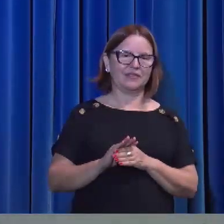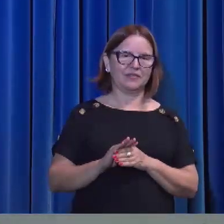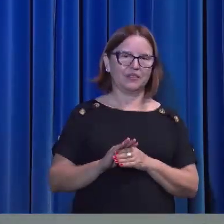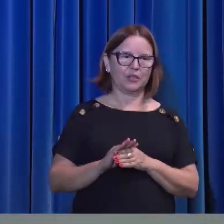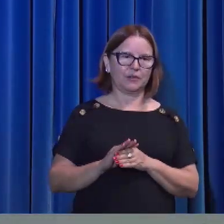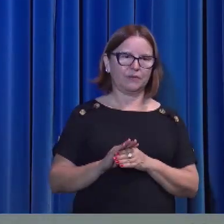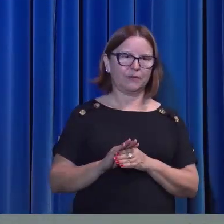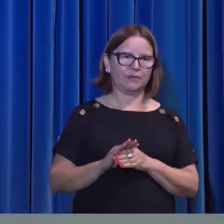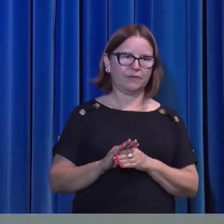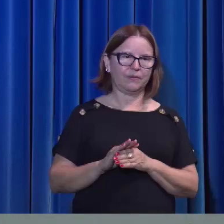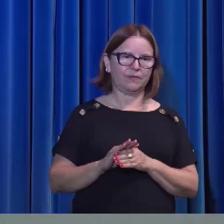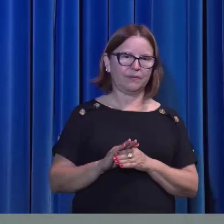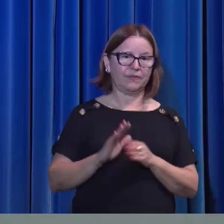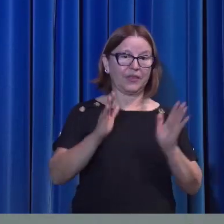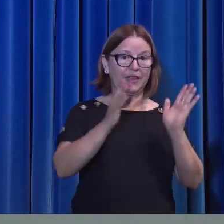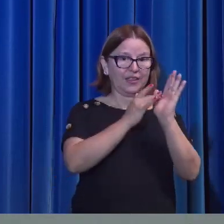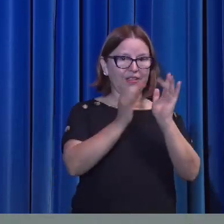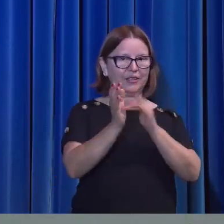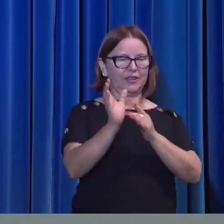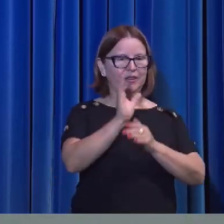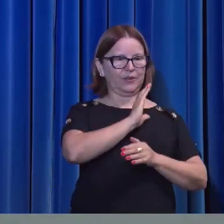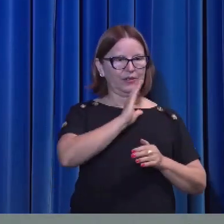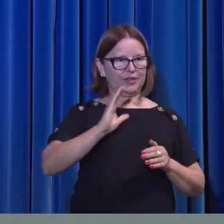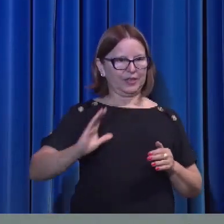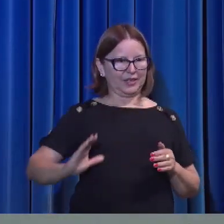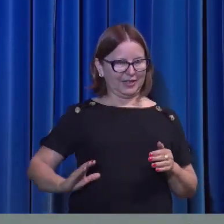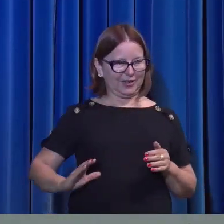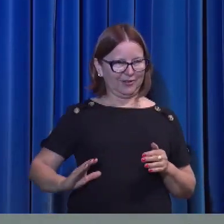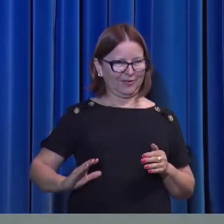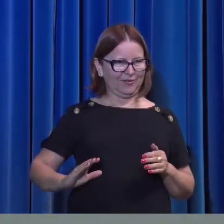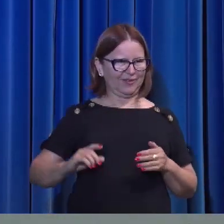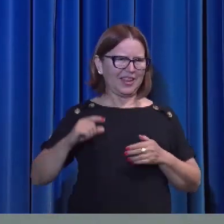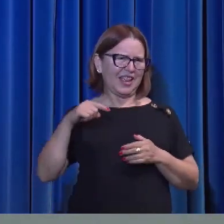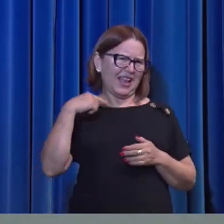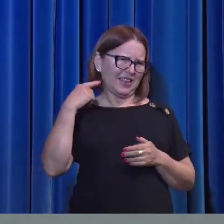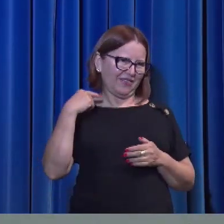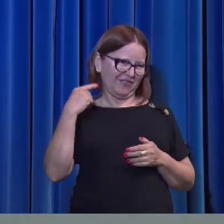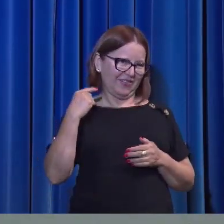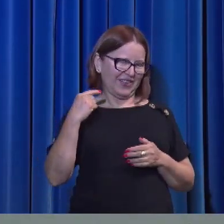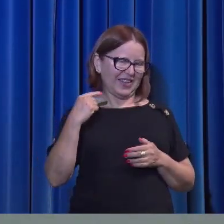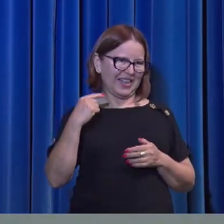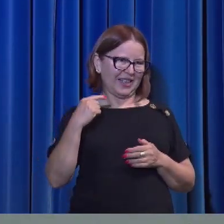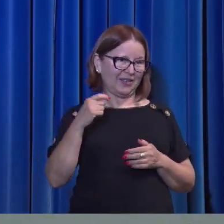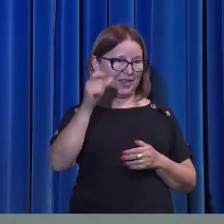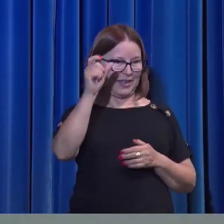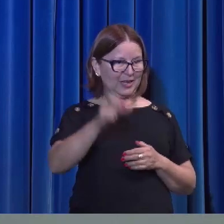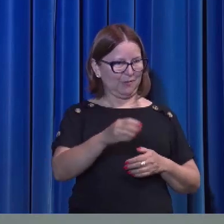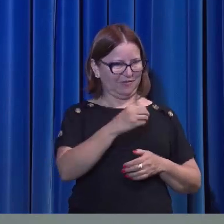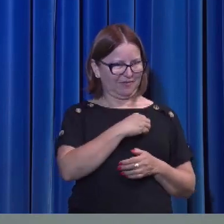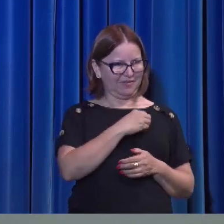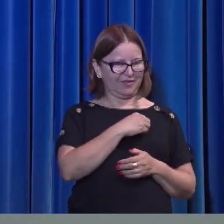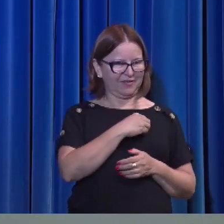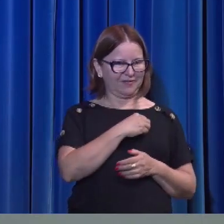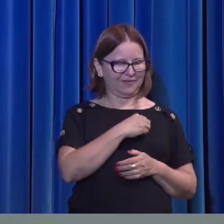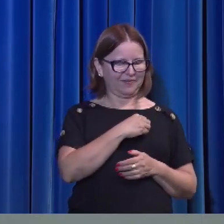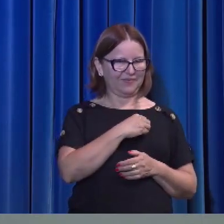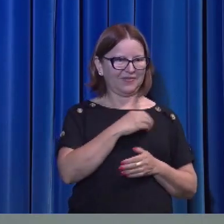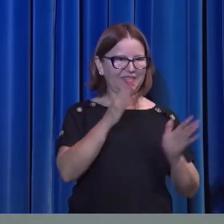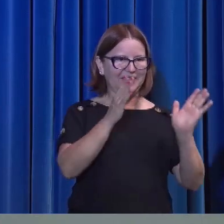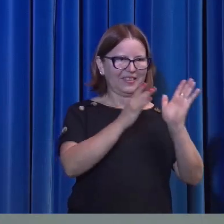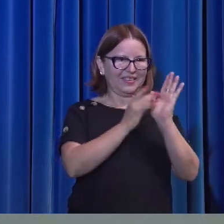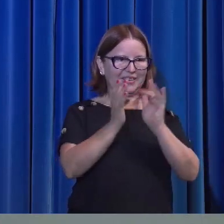Jesus Cristo é o advogado do pecador. Ele é